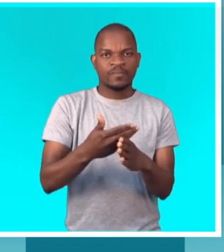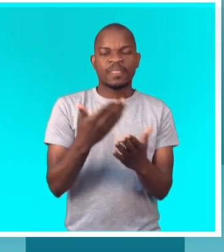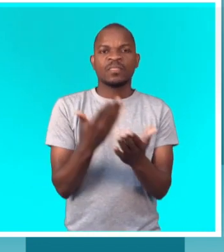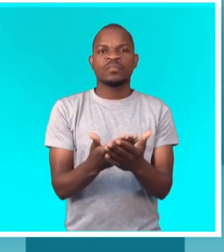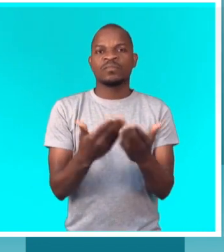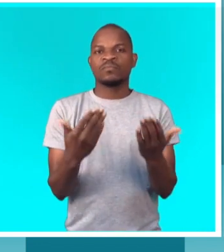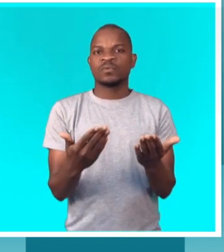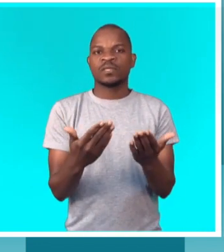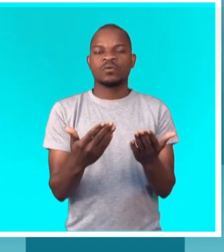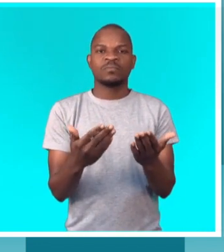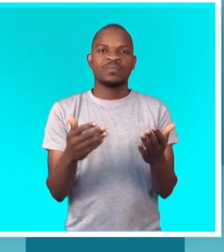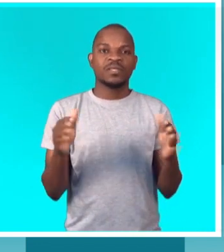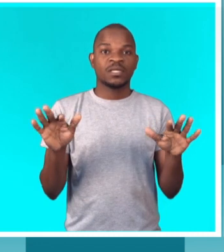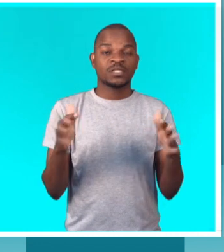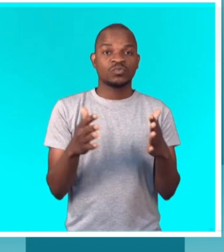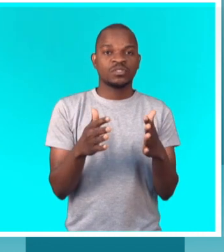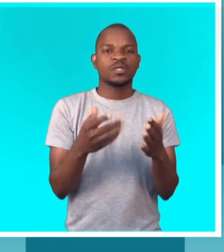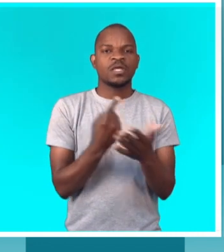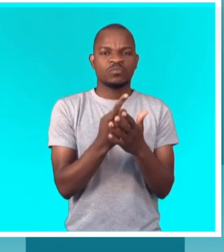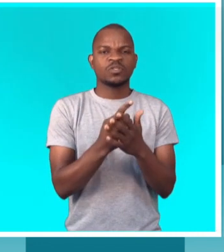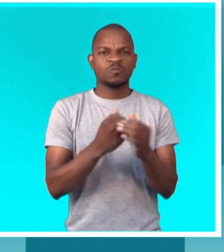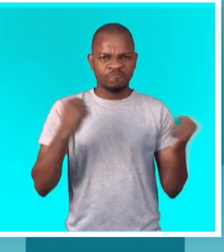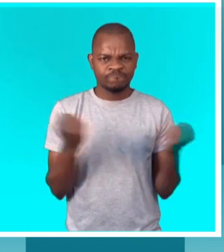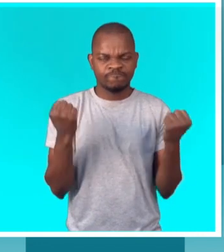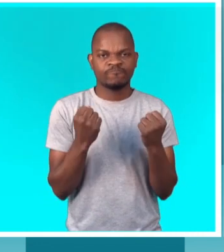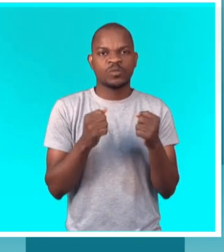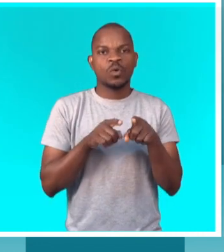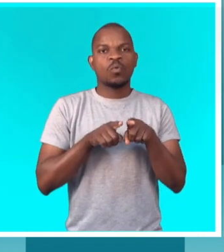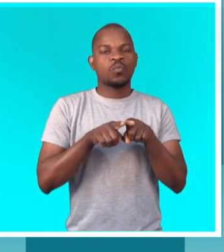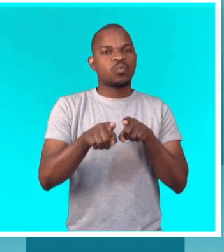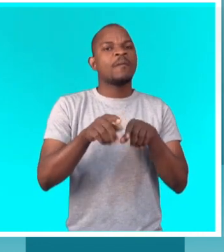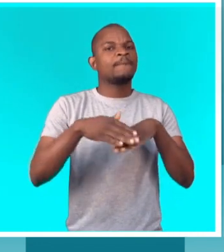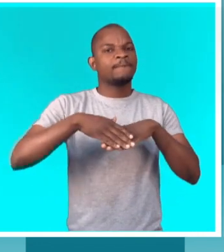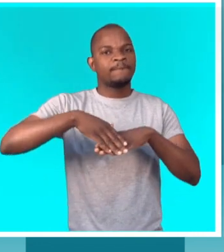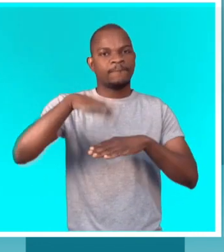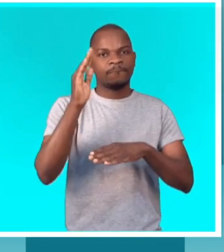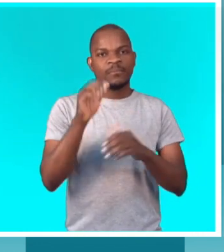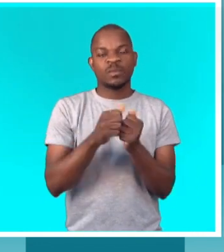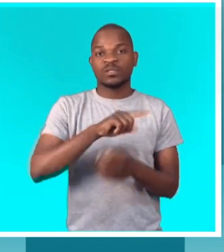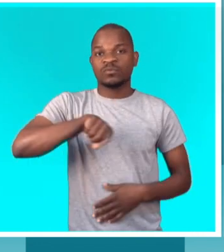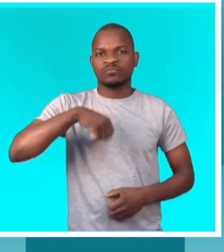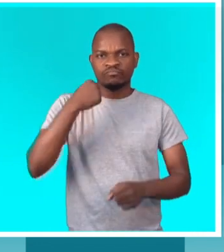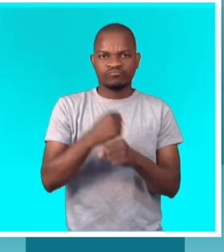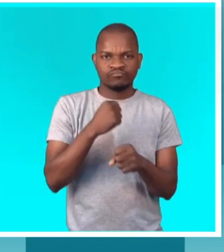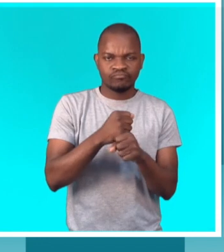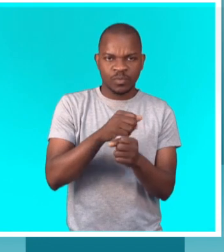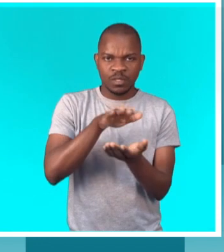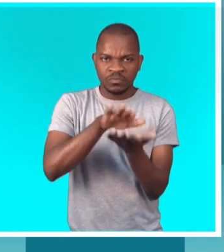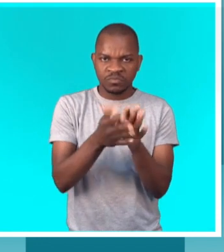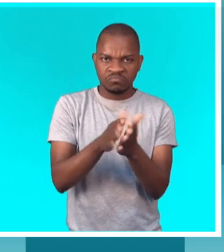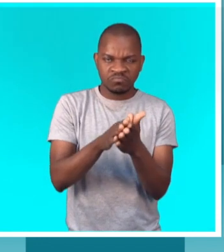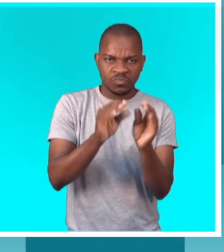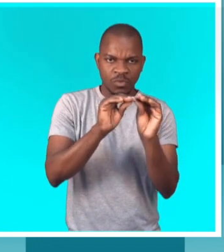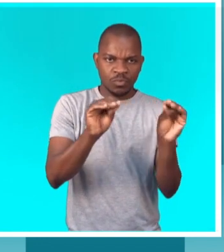haja redução daquilo que são os tempos que eles conseguiram fazer lá. Então vamos